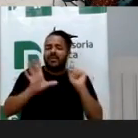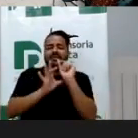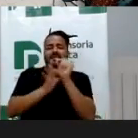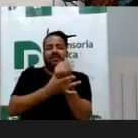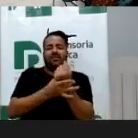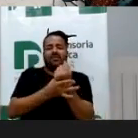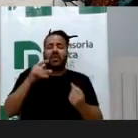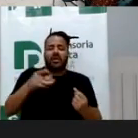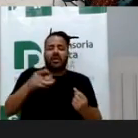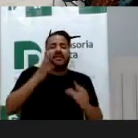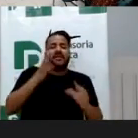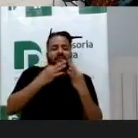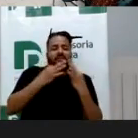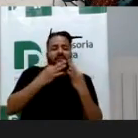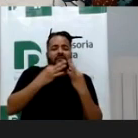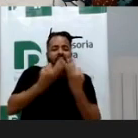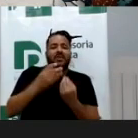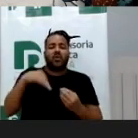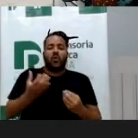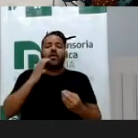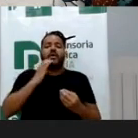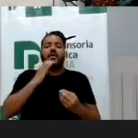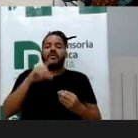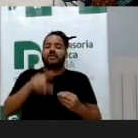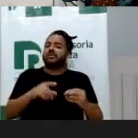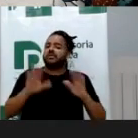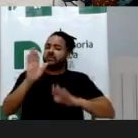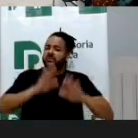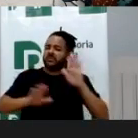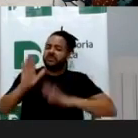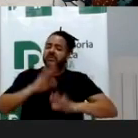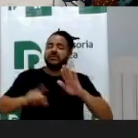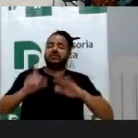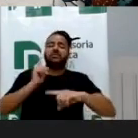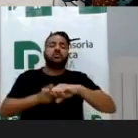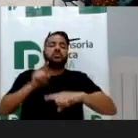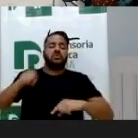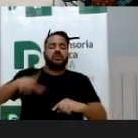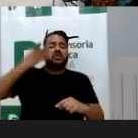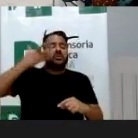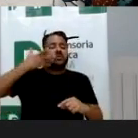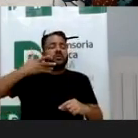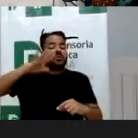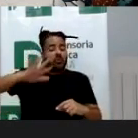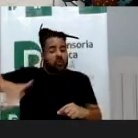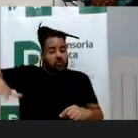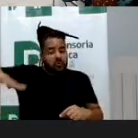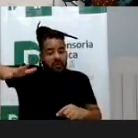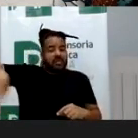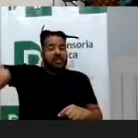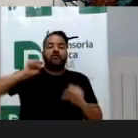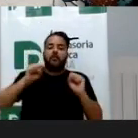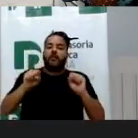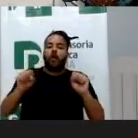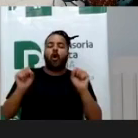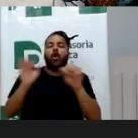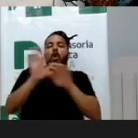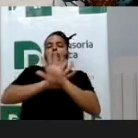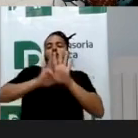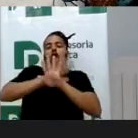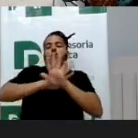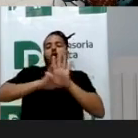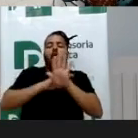família e da criança, pois os pedófilos na maioria das vezes possuem diversos perfis falsos que podem facilmente se passar por boas pessoas, enfim.